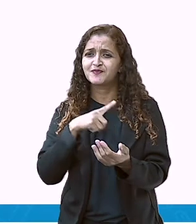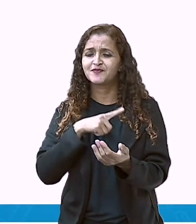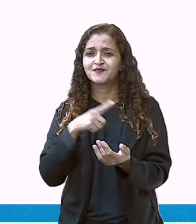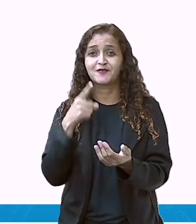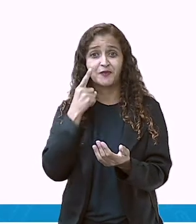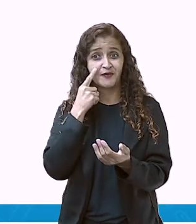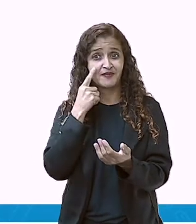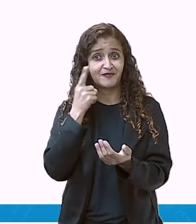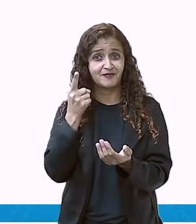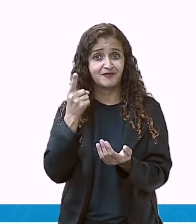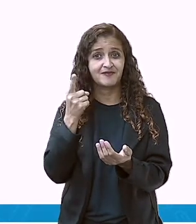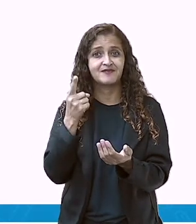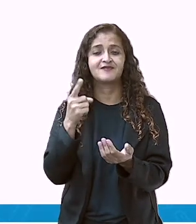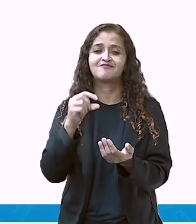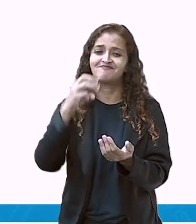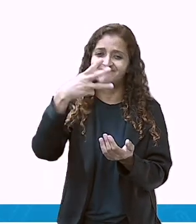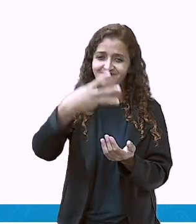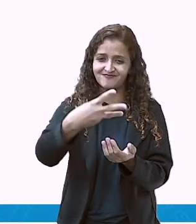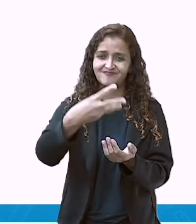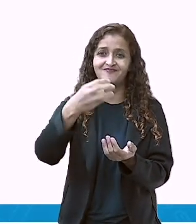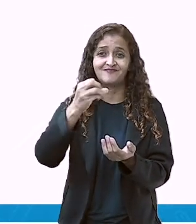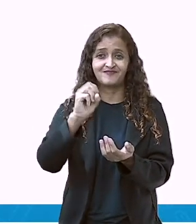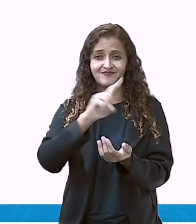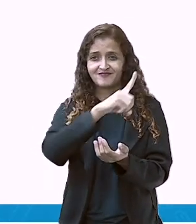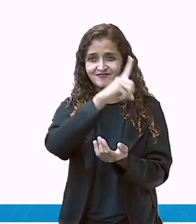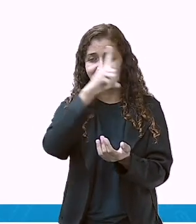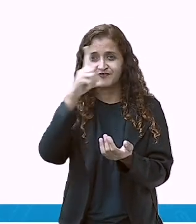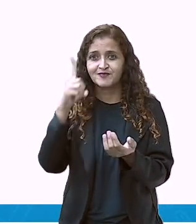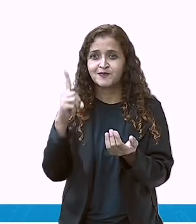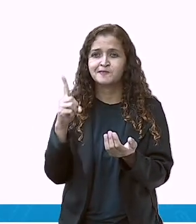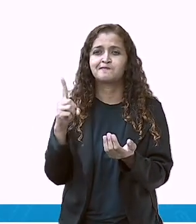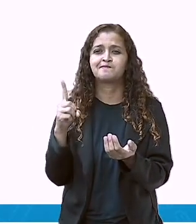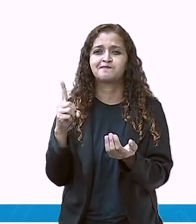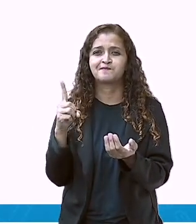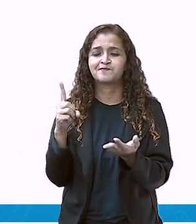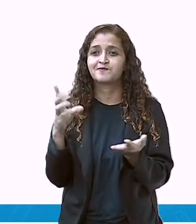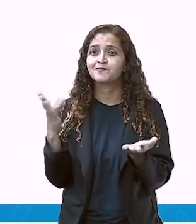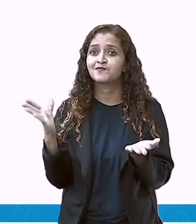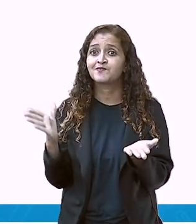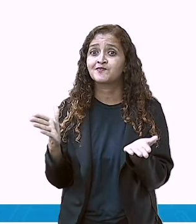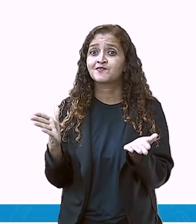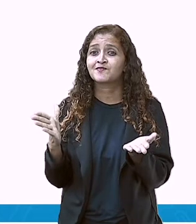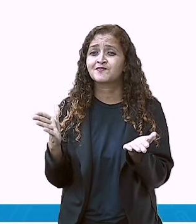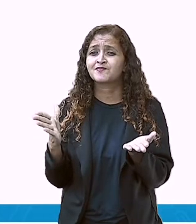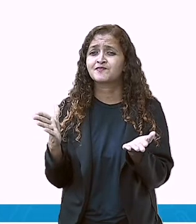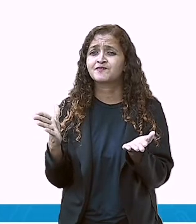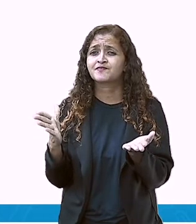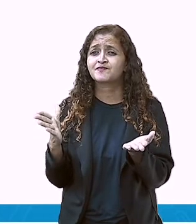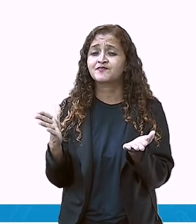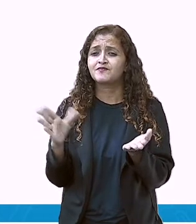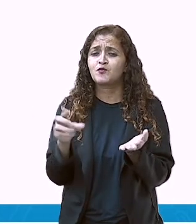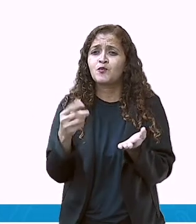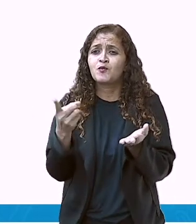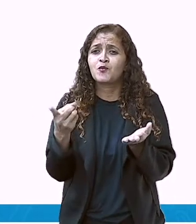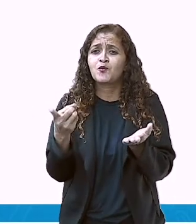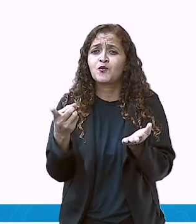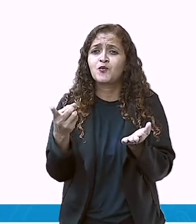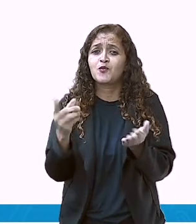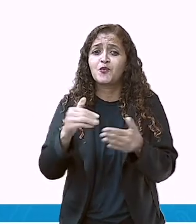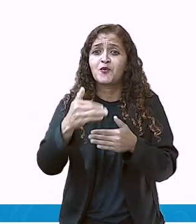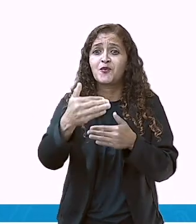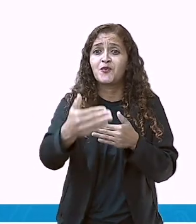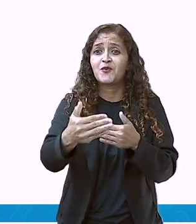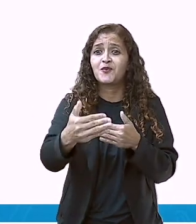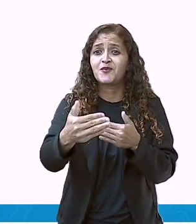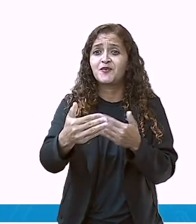Olha aqui. Trinta dias. Gente. E agora? Vocês sabem qual o próximo mês que